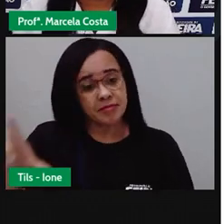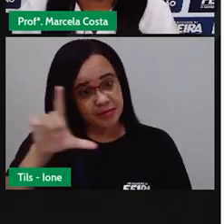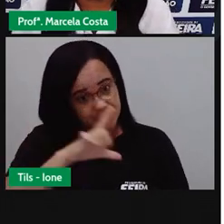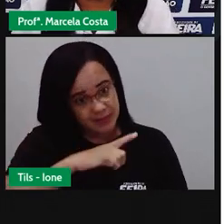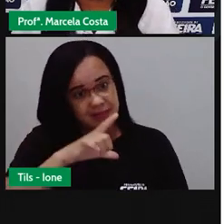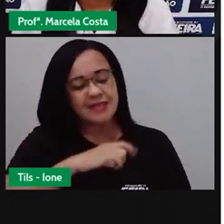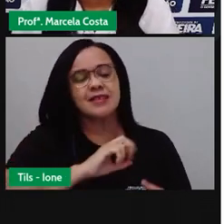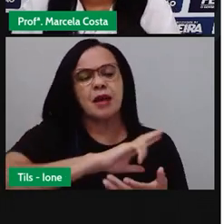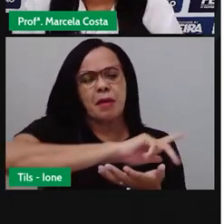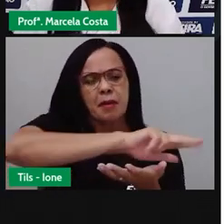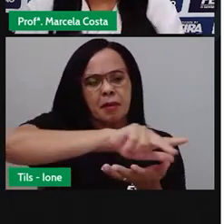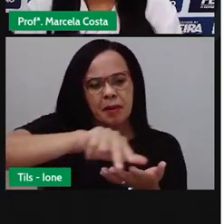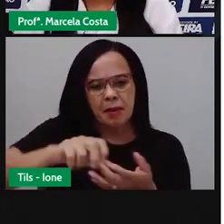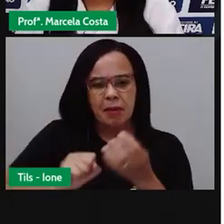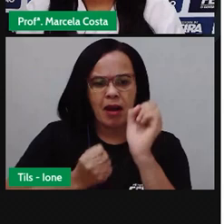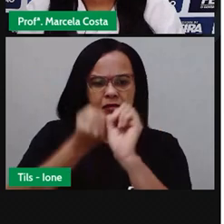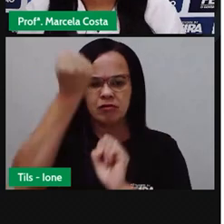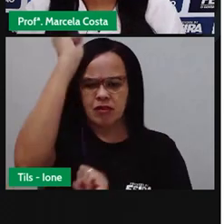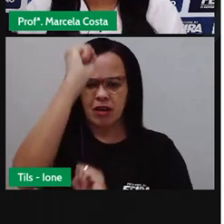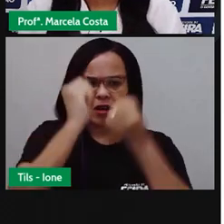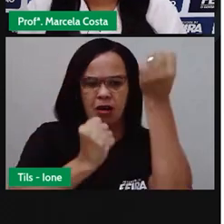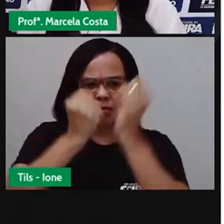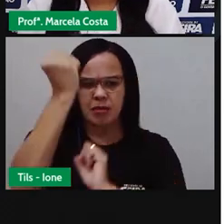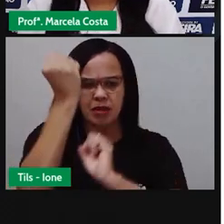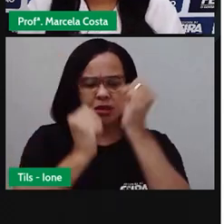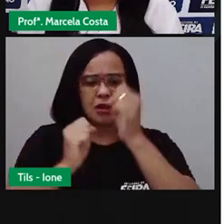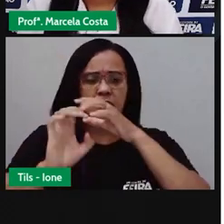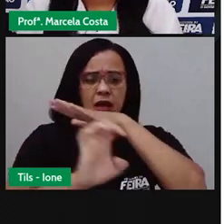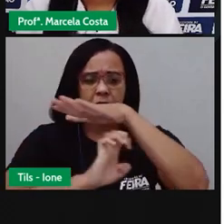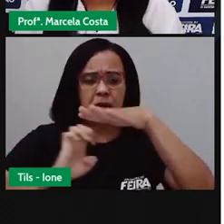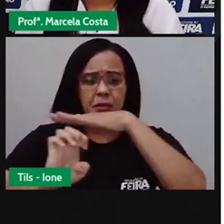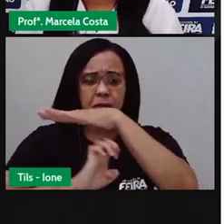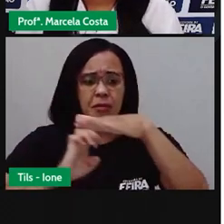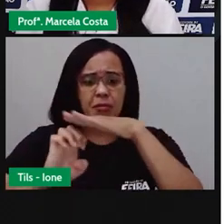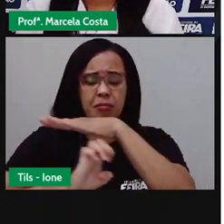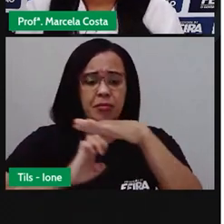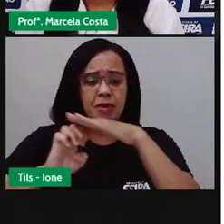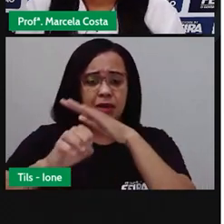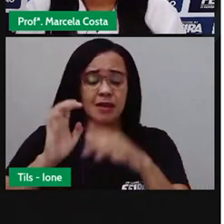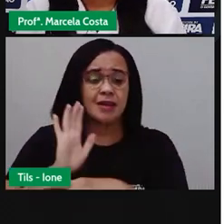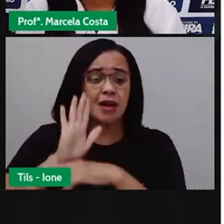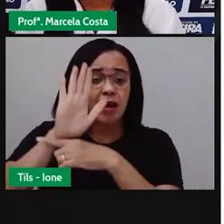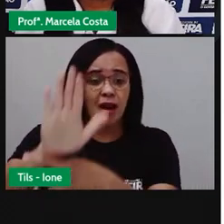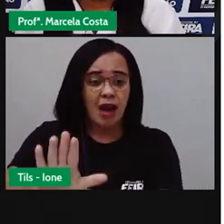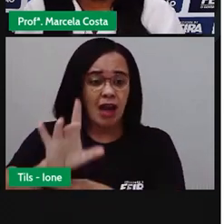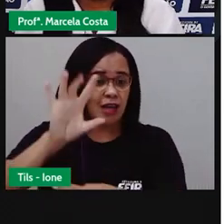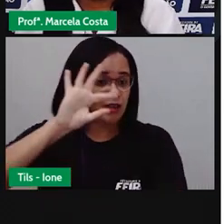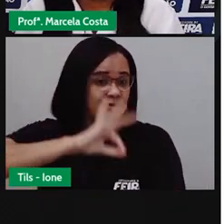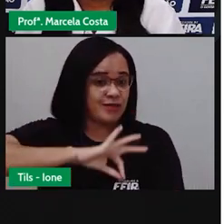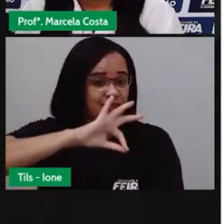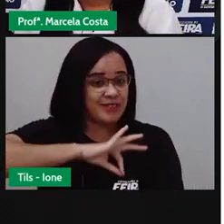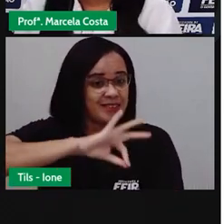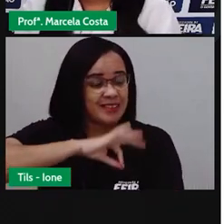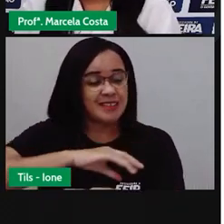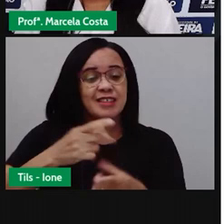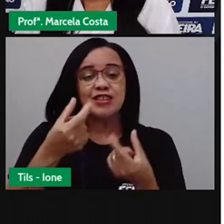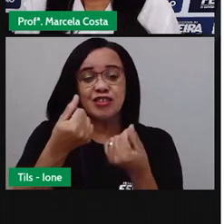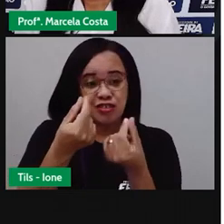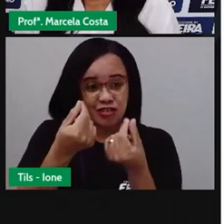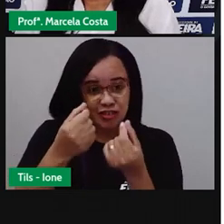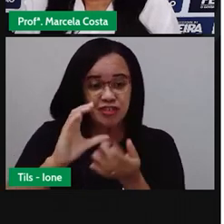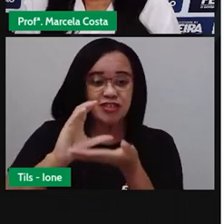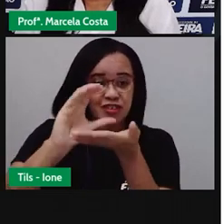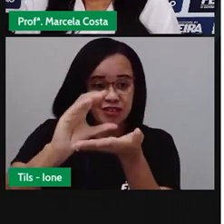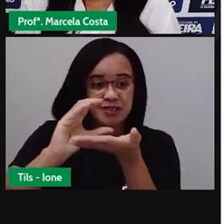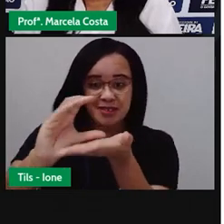indústrias que acabam gerando emprego e renda pra muitas ferências, como